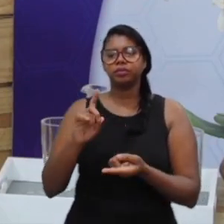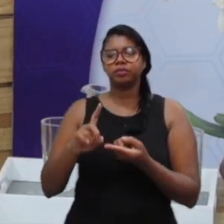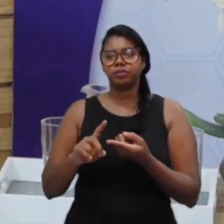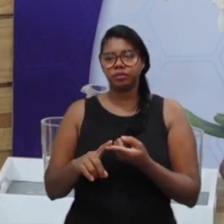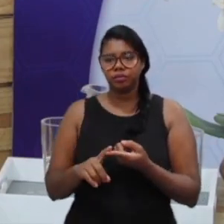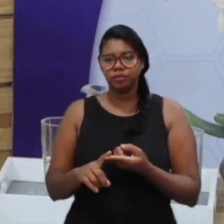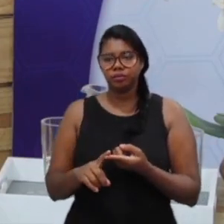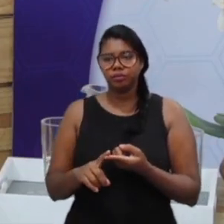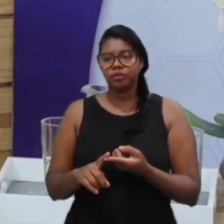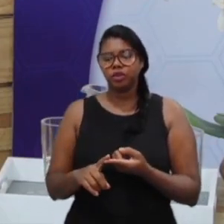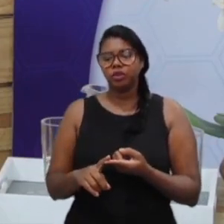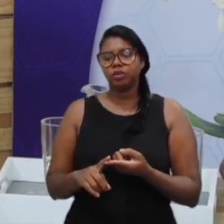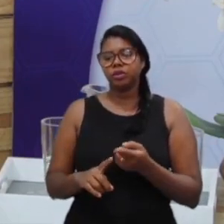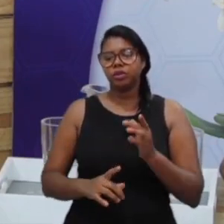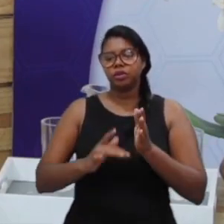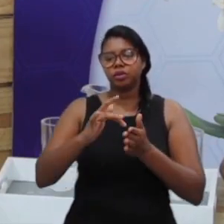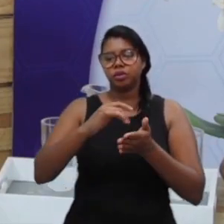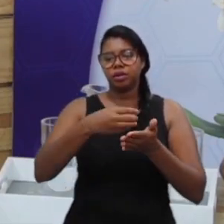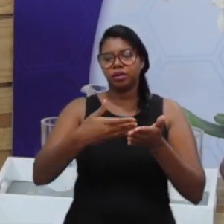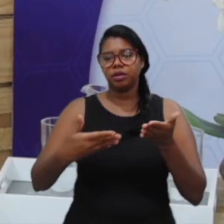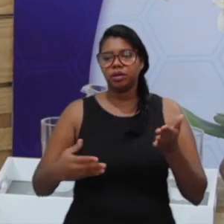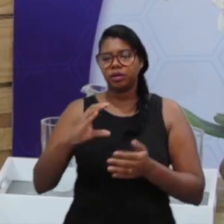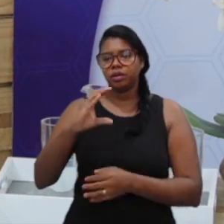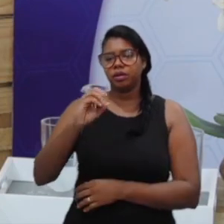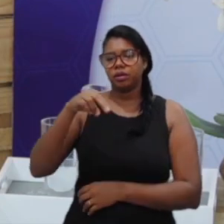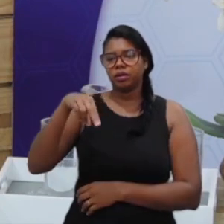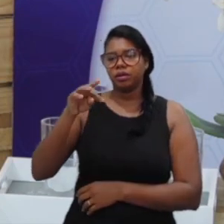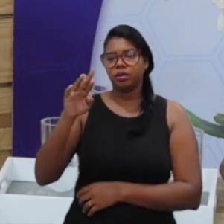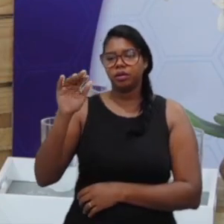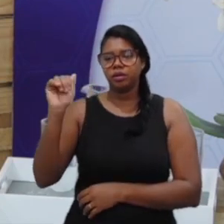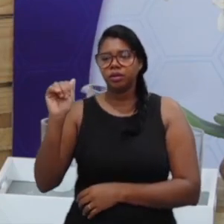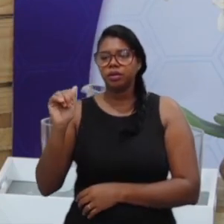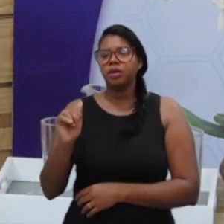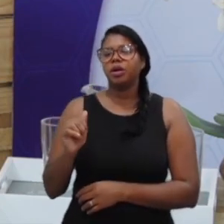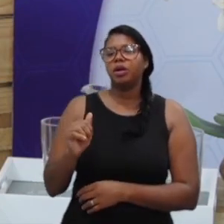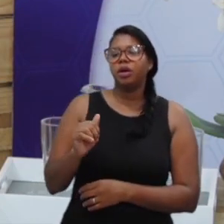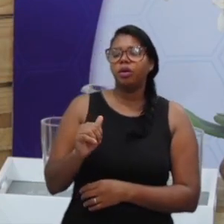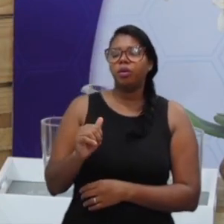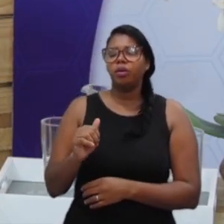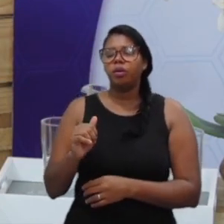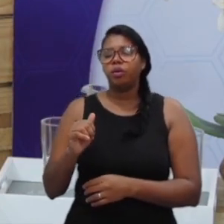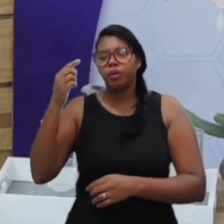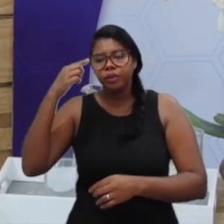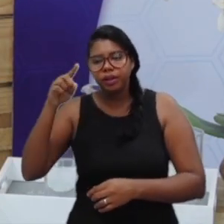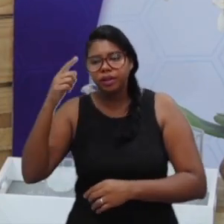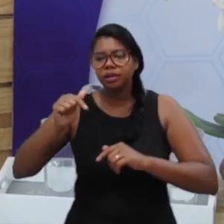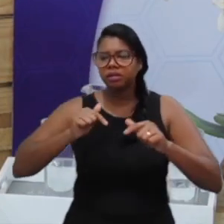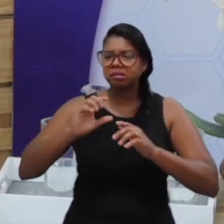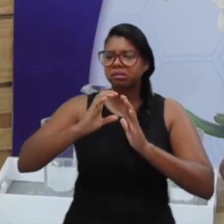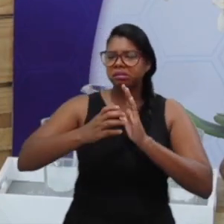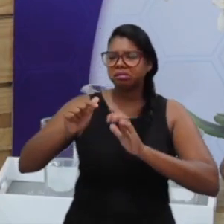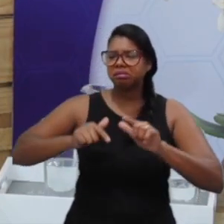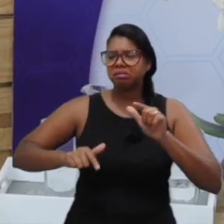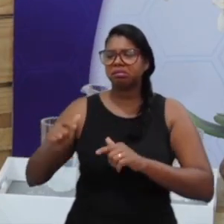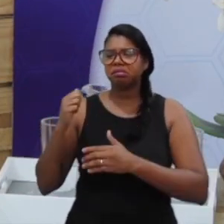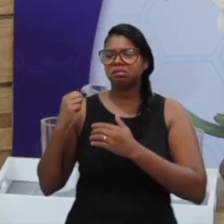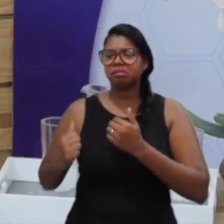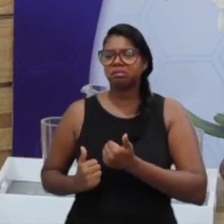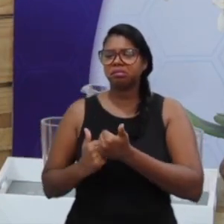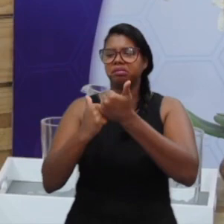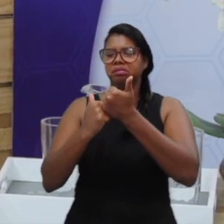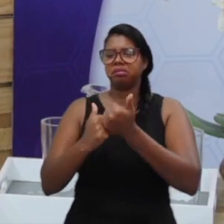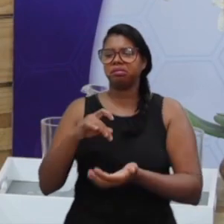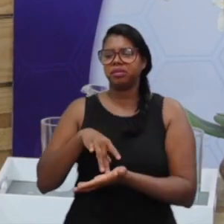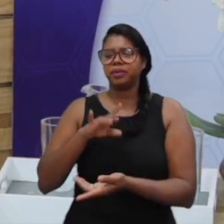terceirização, o que faz acompanhar esse dia a dia de trabalho, o que dá esse suporte, são